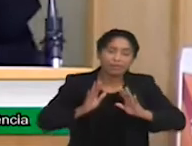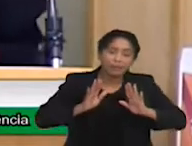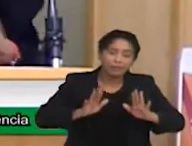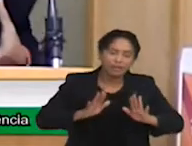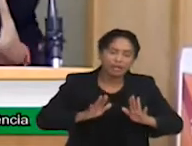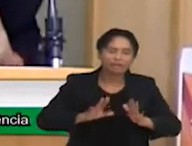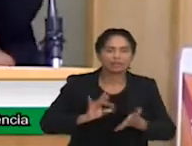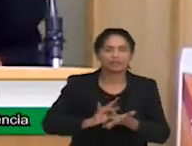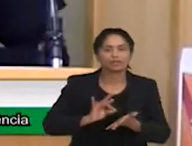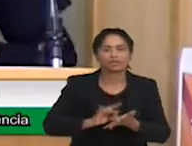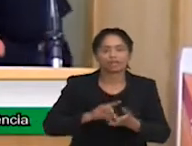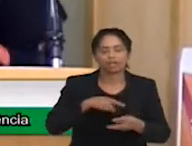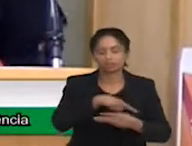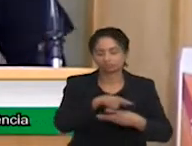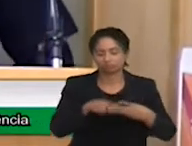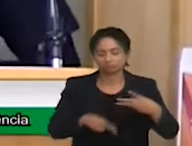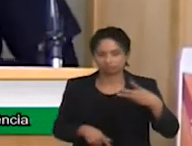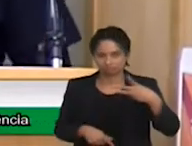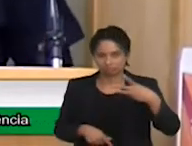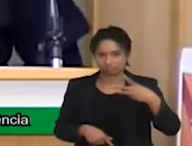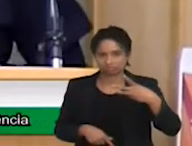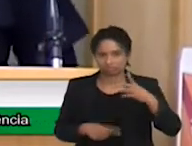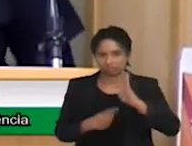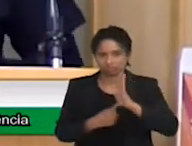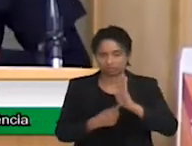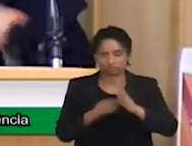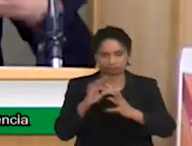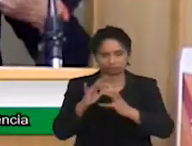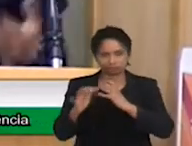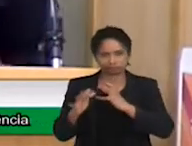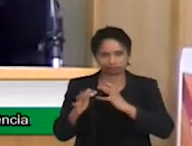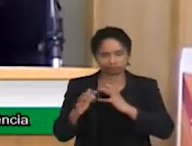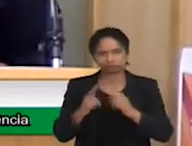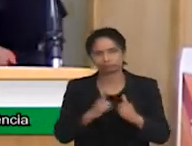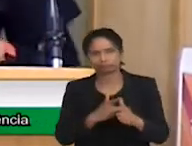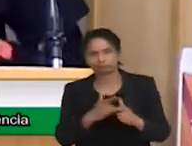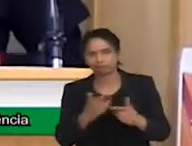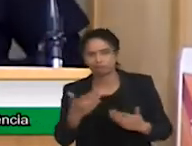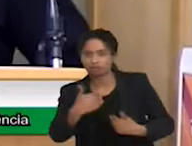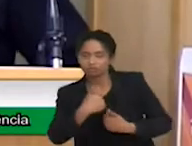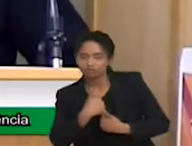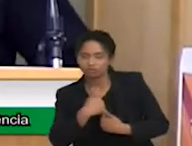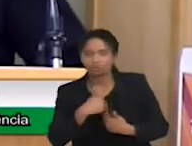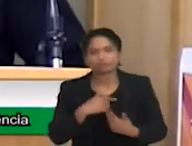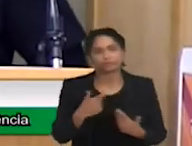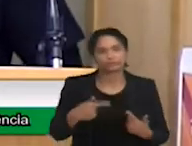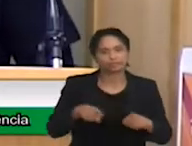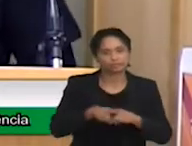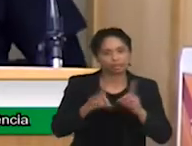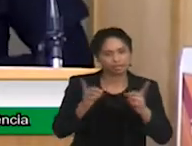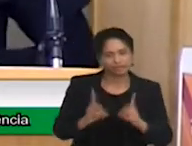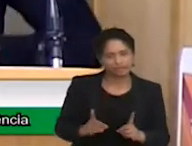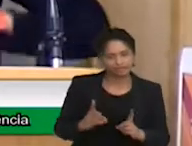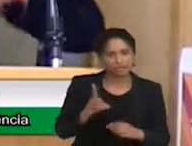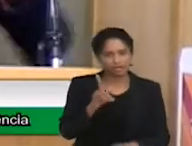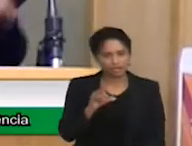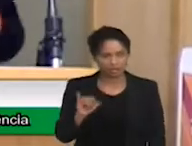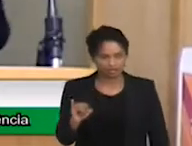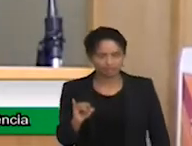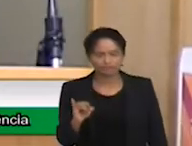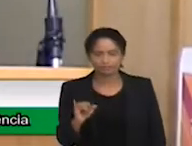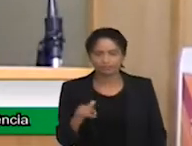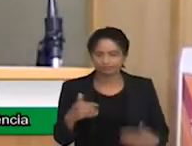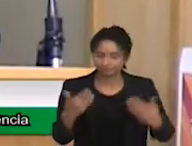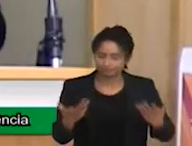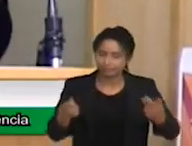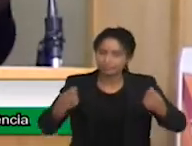que estão mais na linha de frente, de paralisia cerebral, de transtorno do espectro do autismo, que foi muito falado aqui, e de deficiência intelectual, e a gente tem